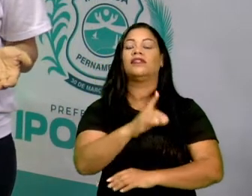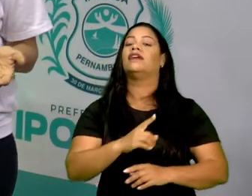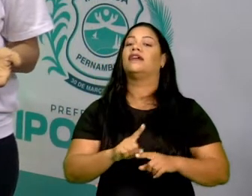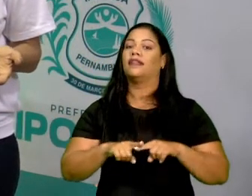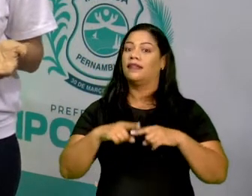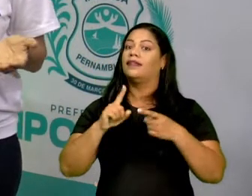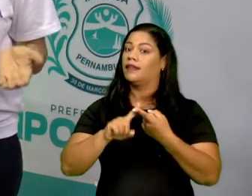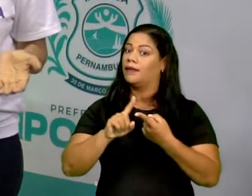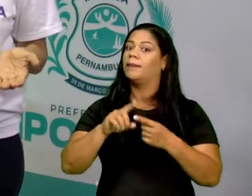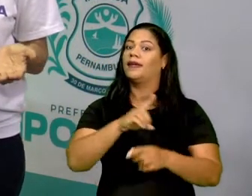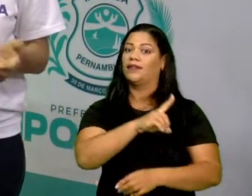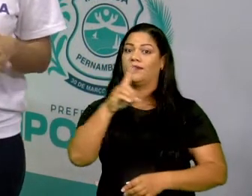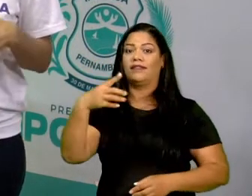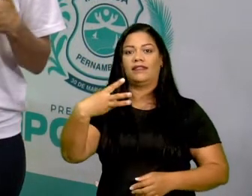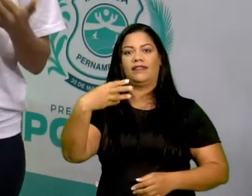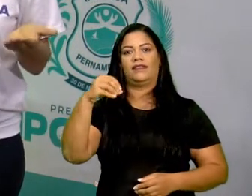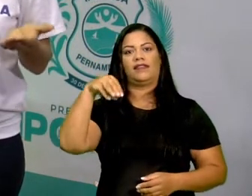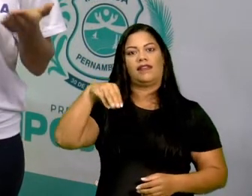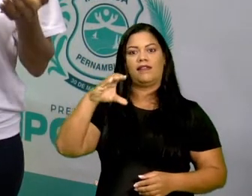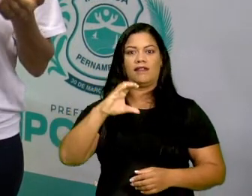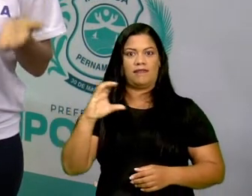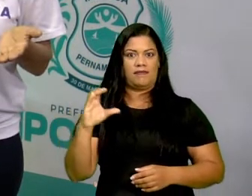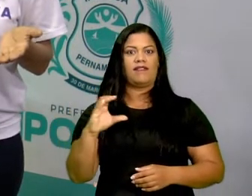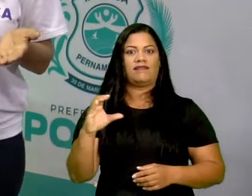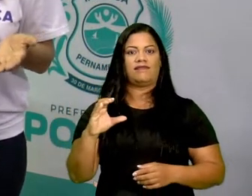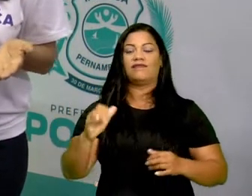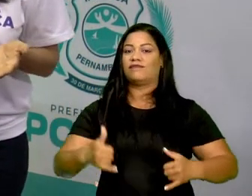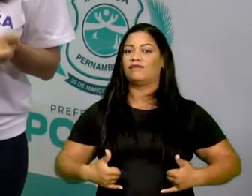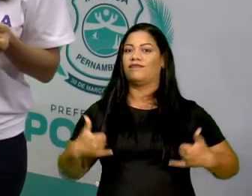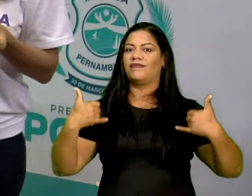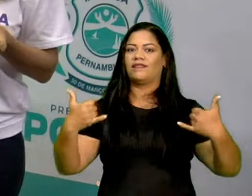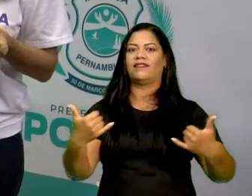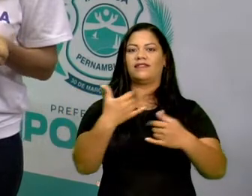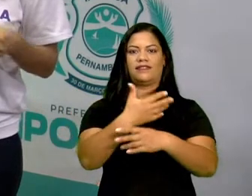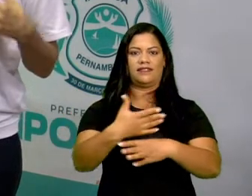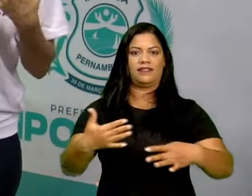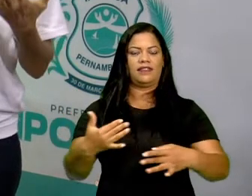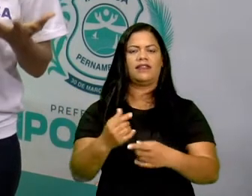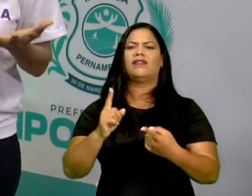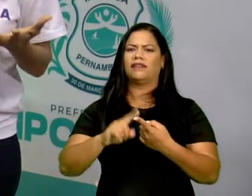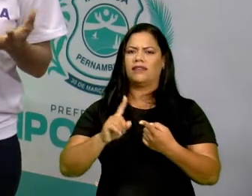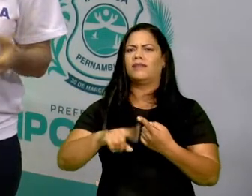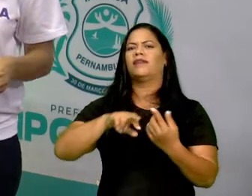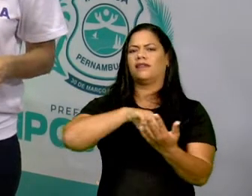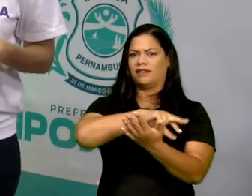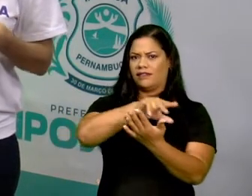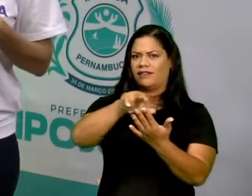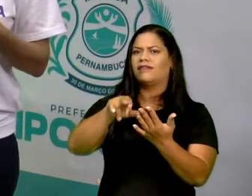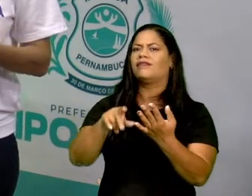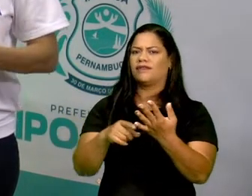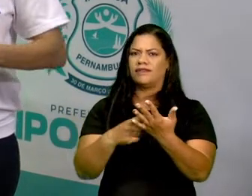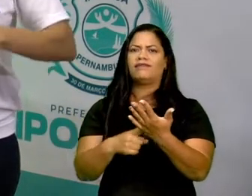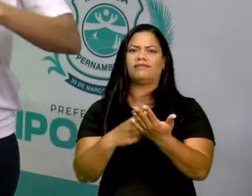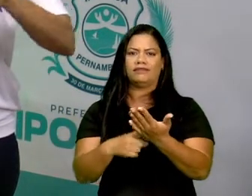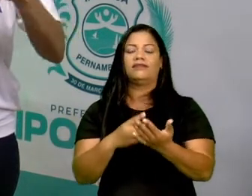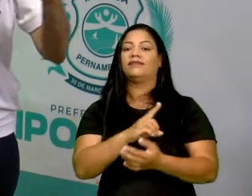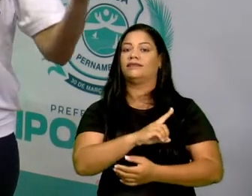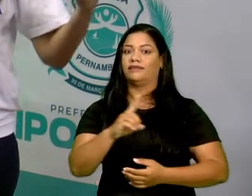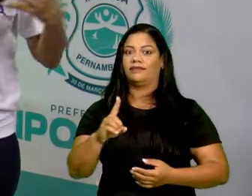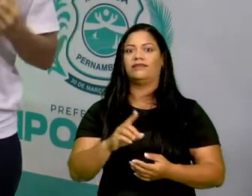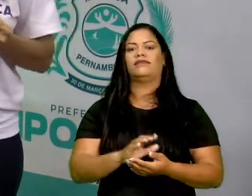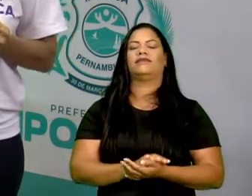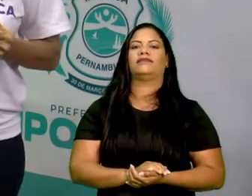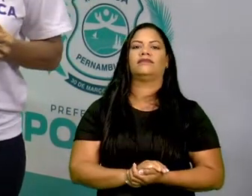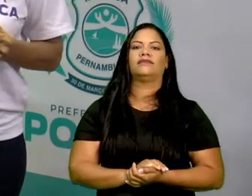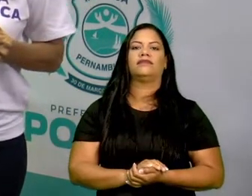30, não isso? De março, que comemora o aniversário. Também em outras datas cívicas, onde